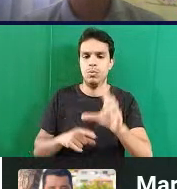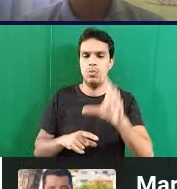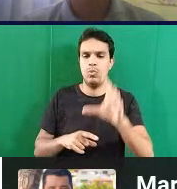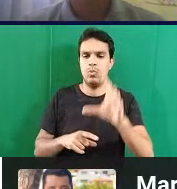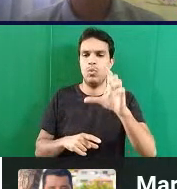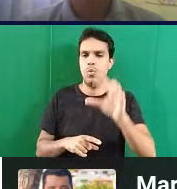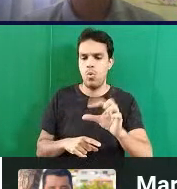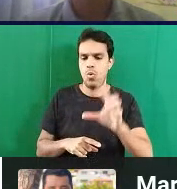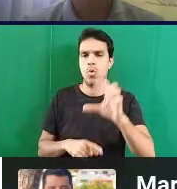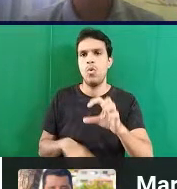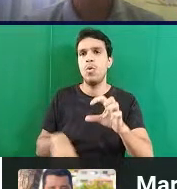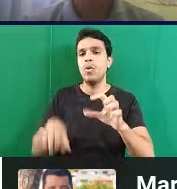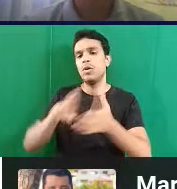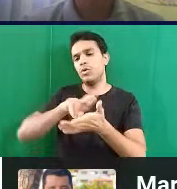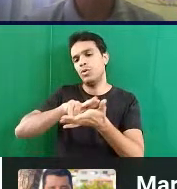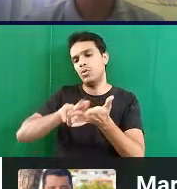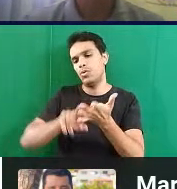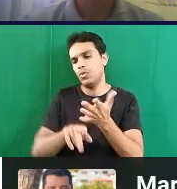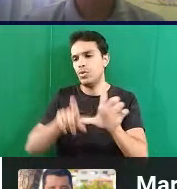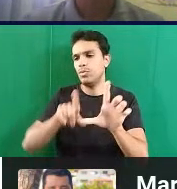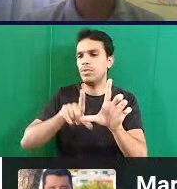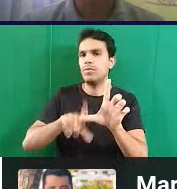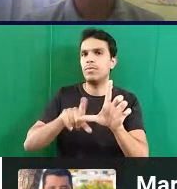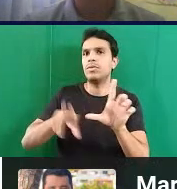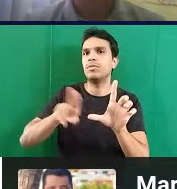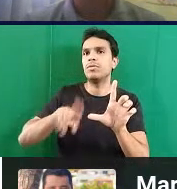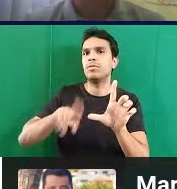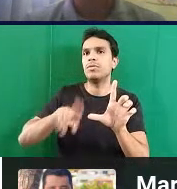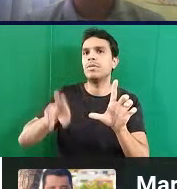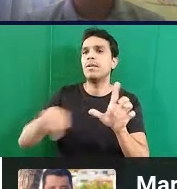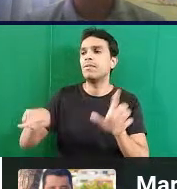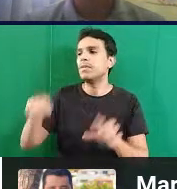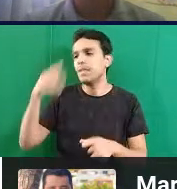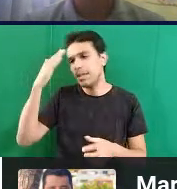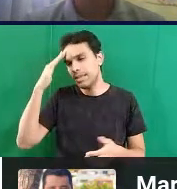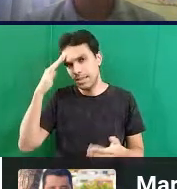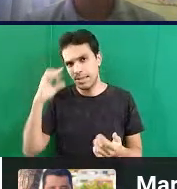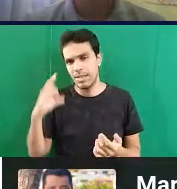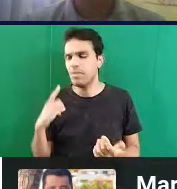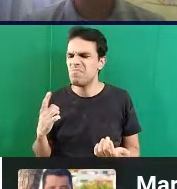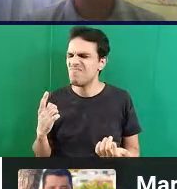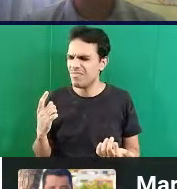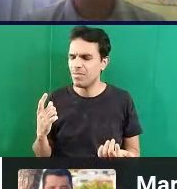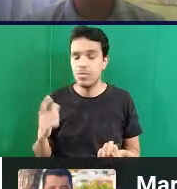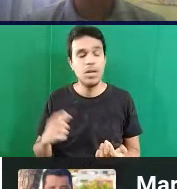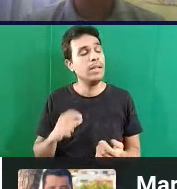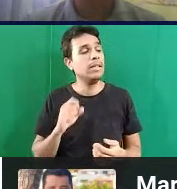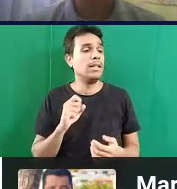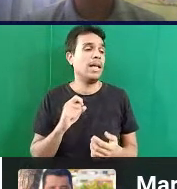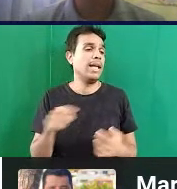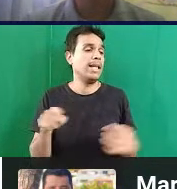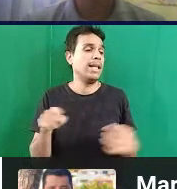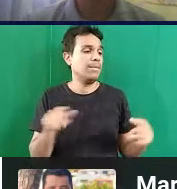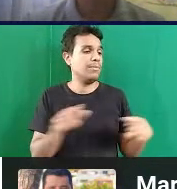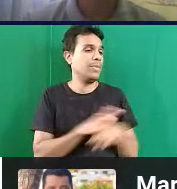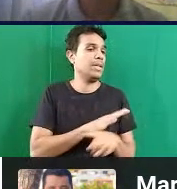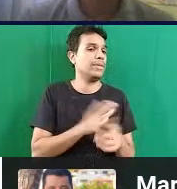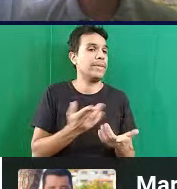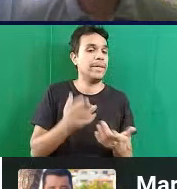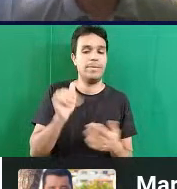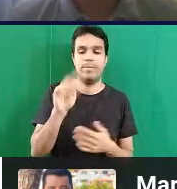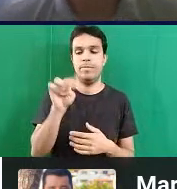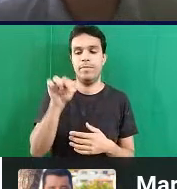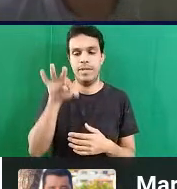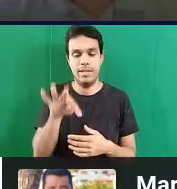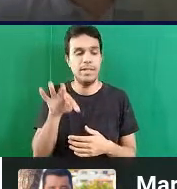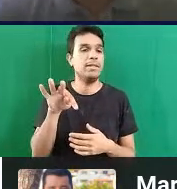usar. Você consegue entender a pergunta? Eu não entendi. É, se tiver, esse perguntou a questão da BNT, é a BNT